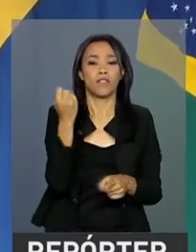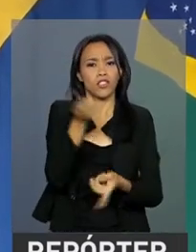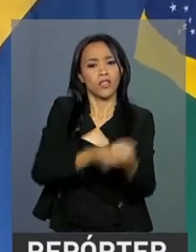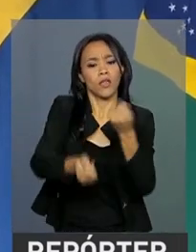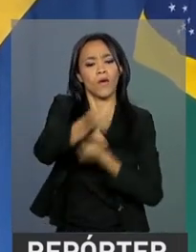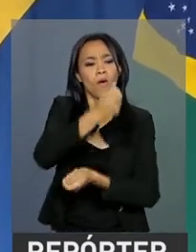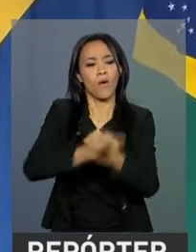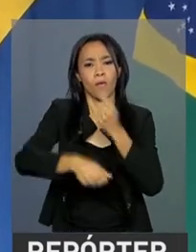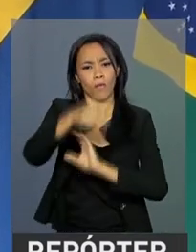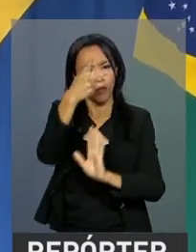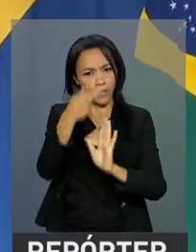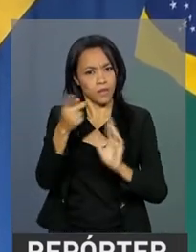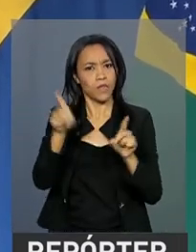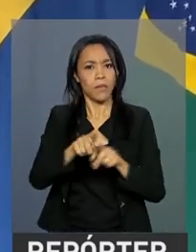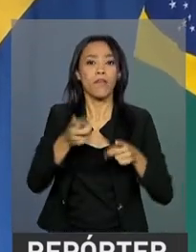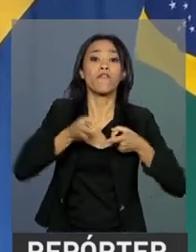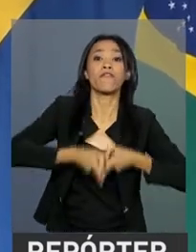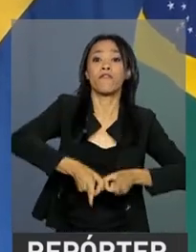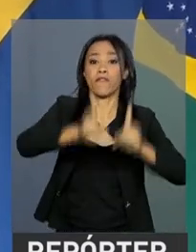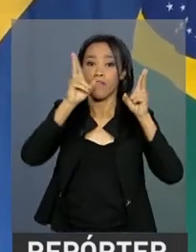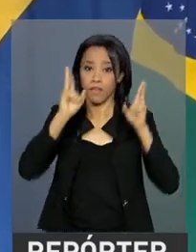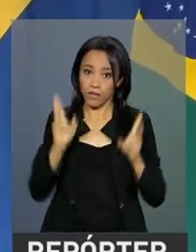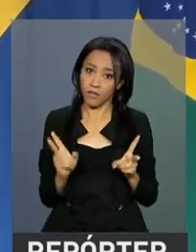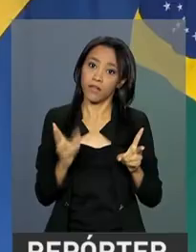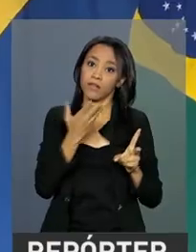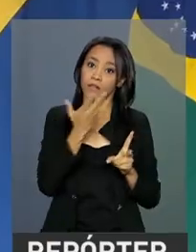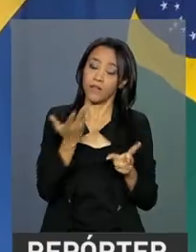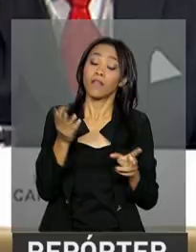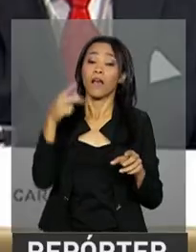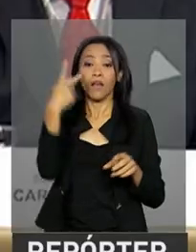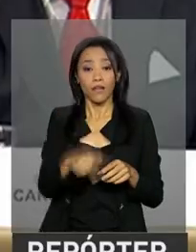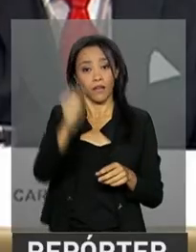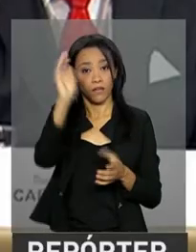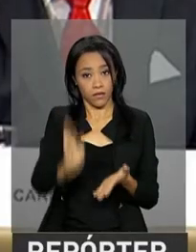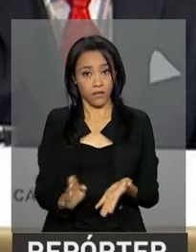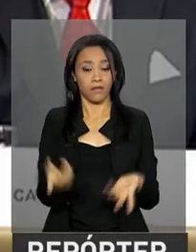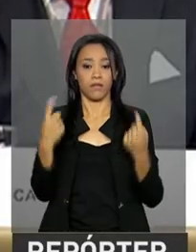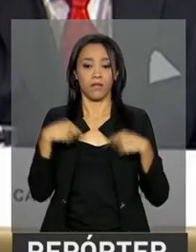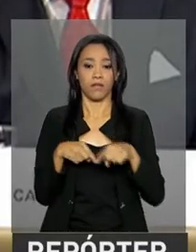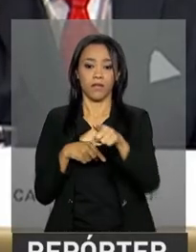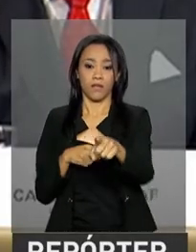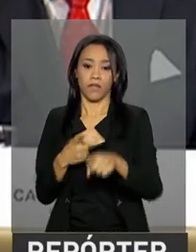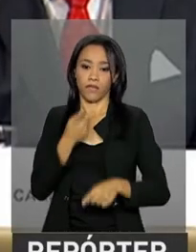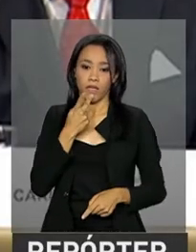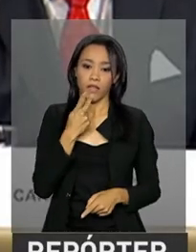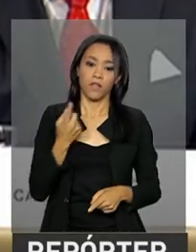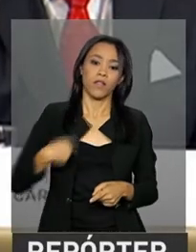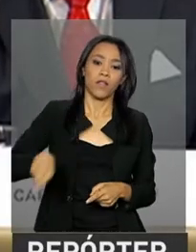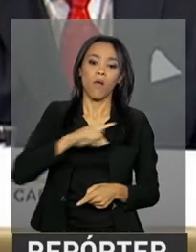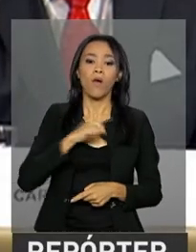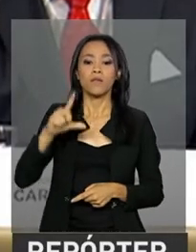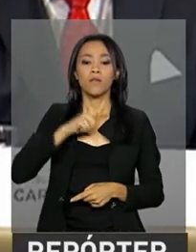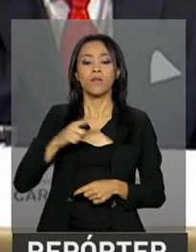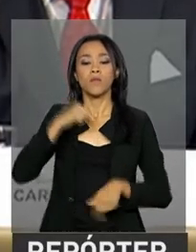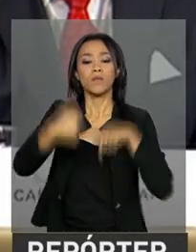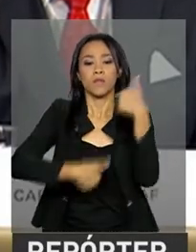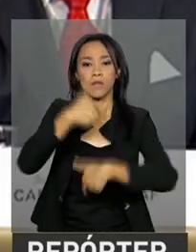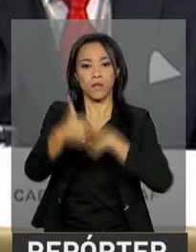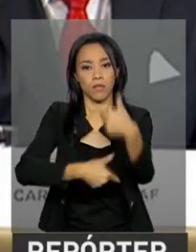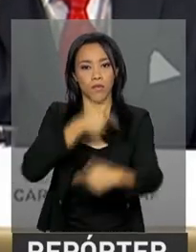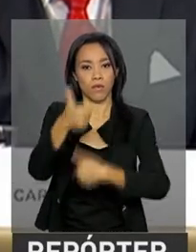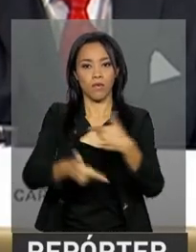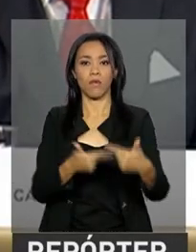pelos projetos de concessões e privatizações em curso no Brasil. Temos trabalhado para recolocar